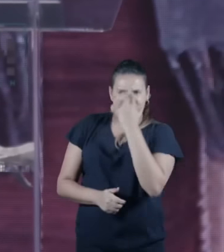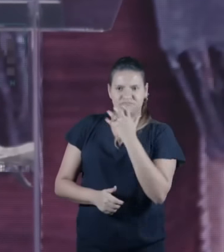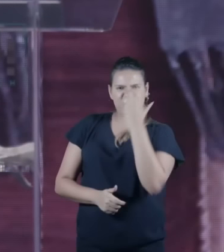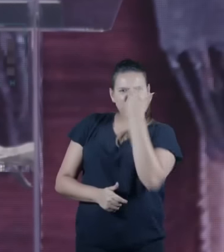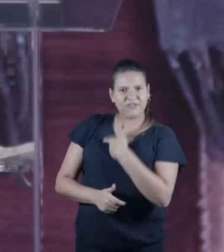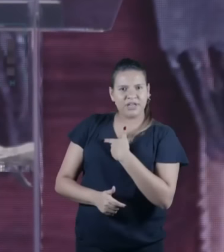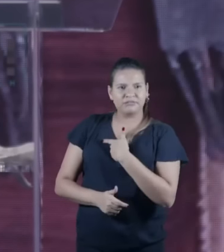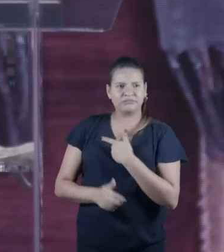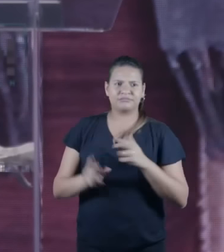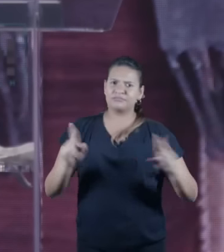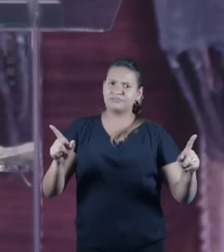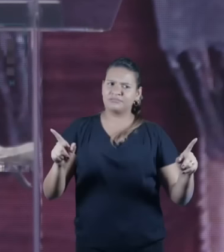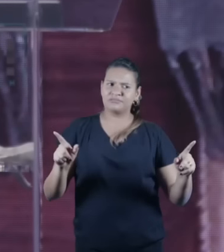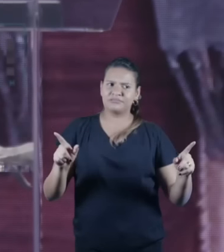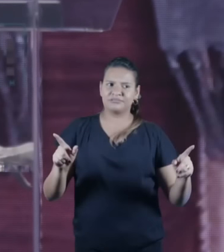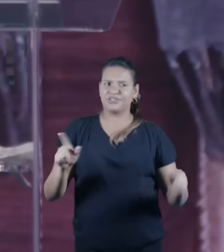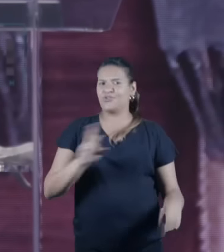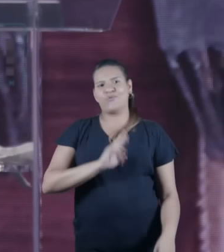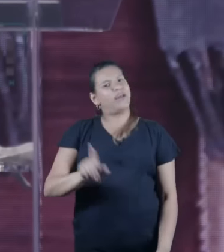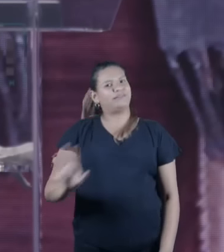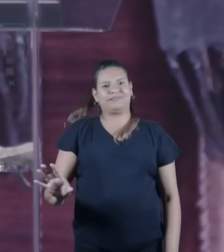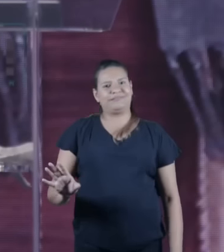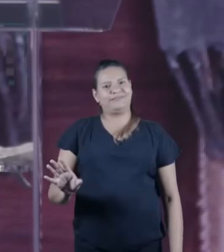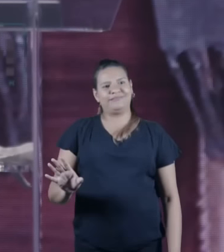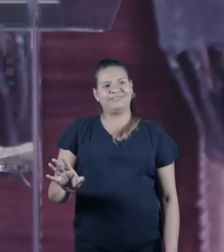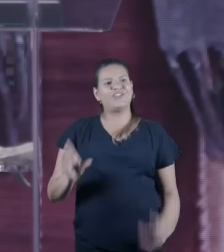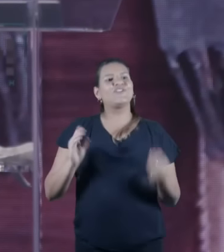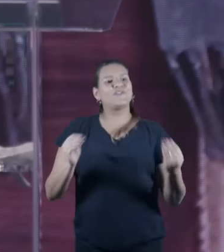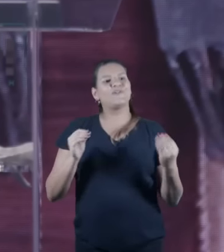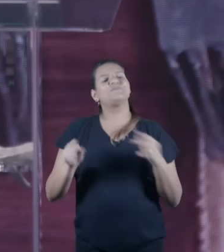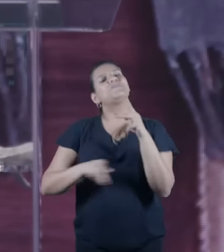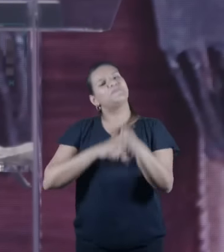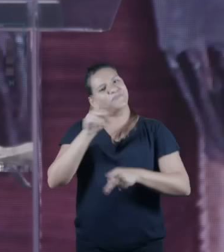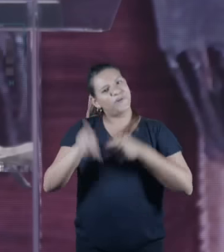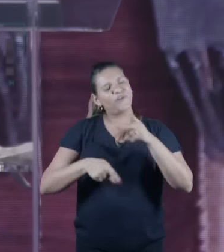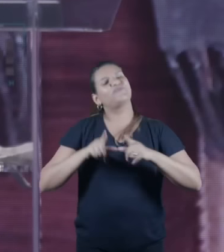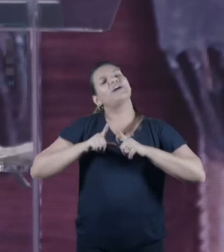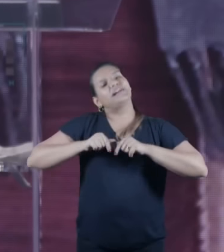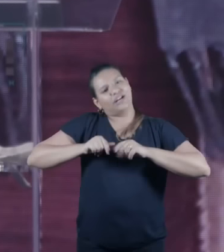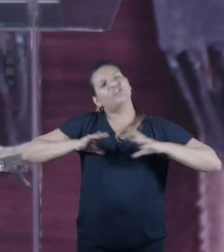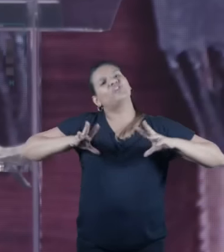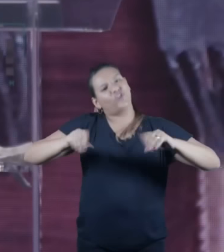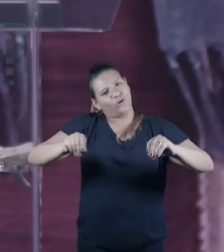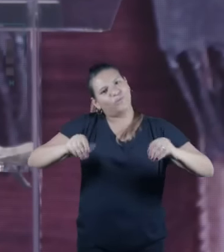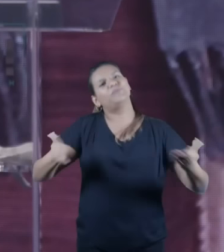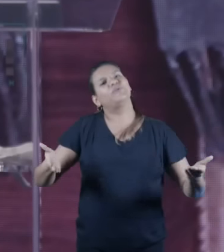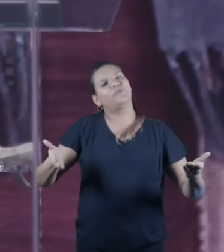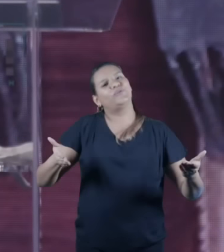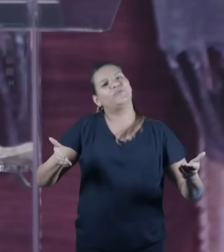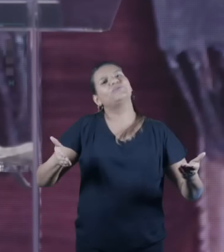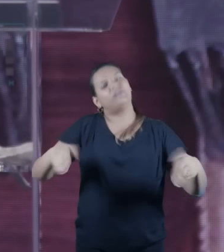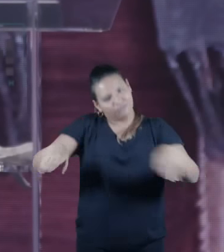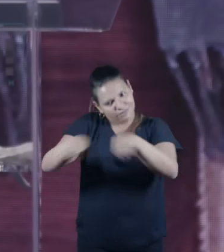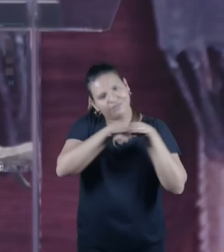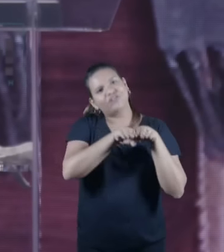pessoal ou todos são semitas todos são parte do povo de Israel todos são israelitas ou nenhum é